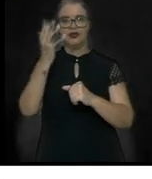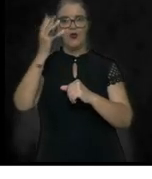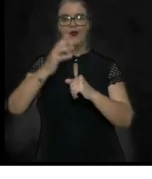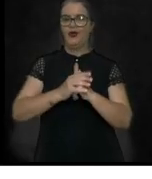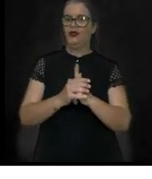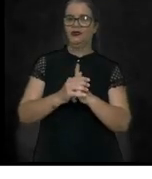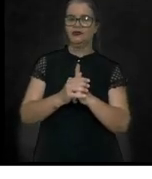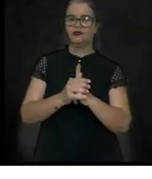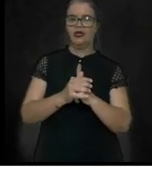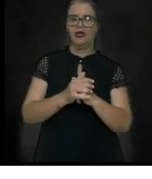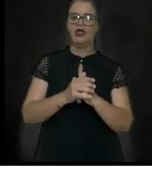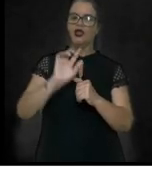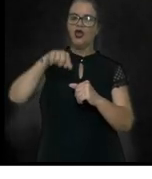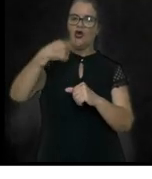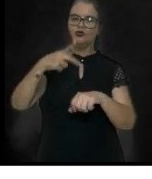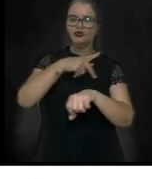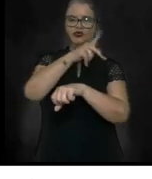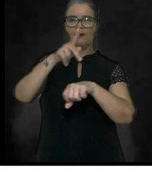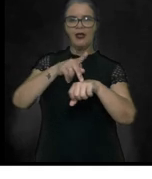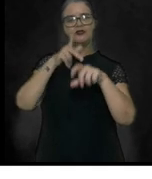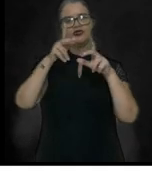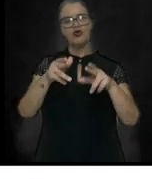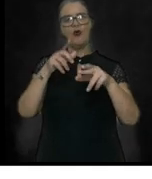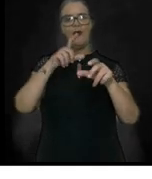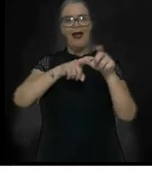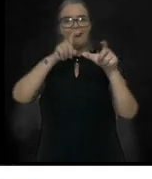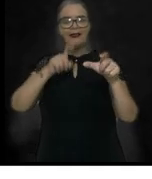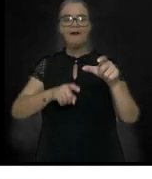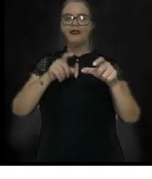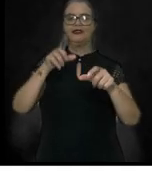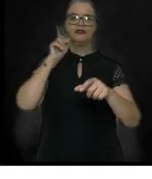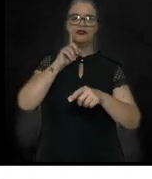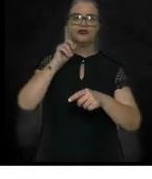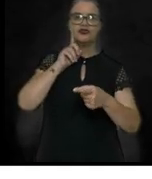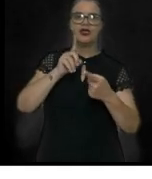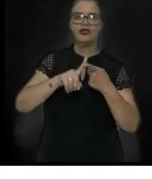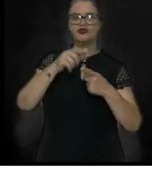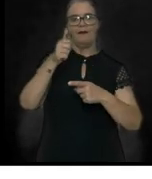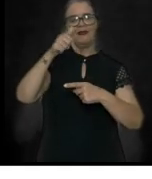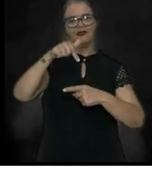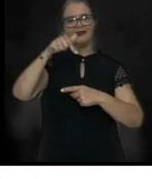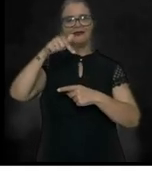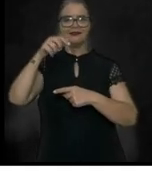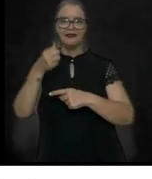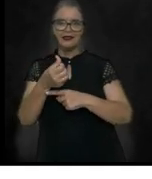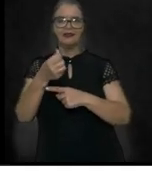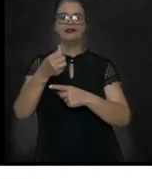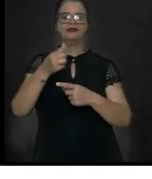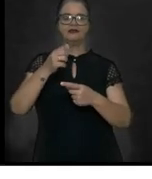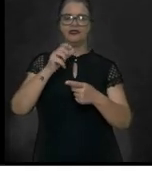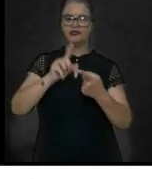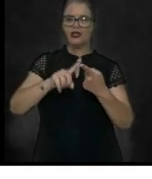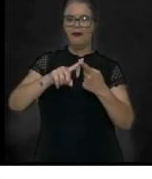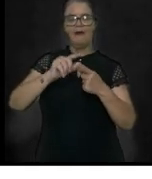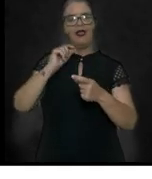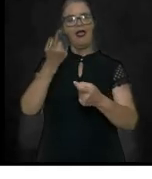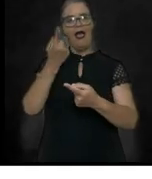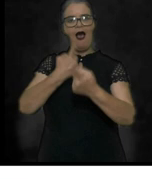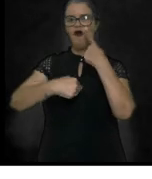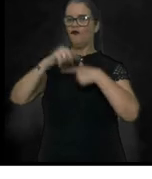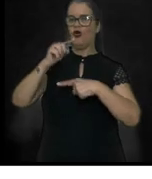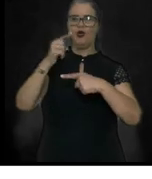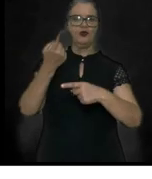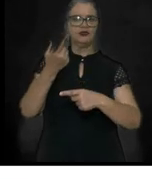países, como a independência dos Estados Unidos de 1776 e a Revolução Francesa de